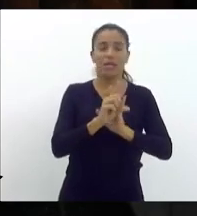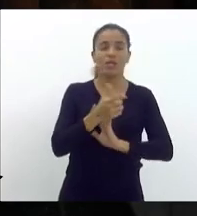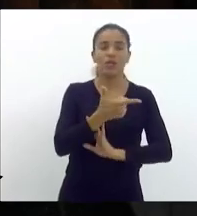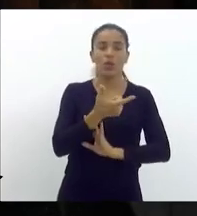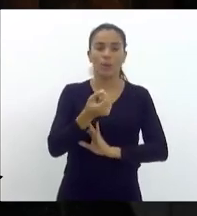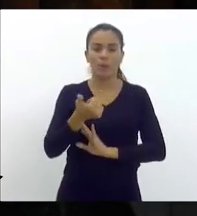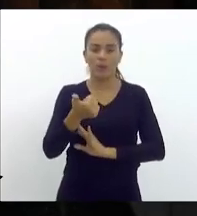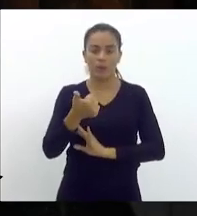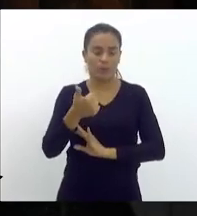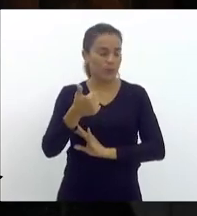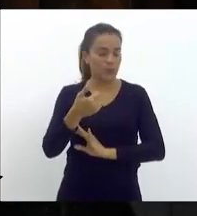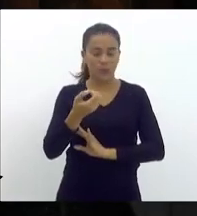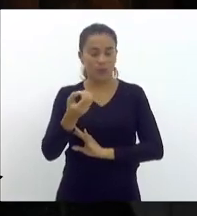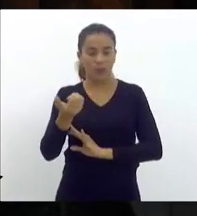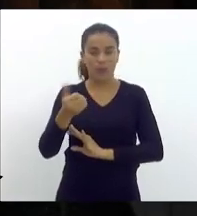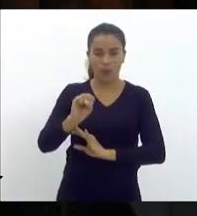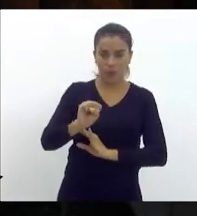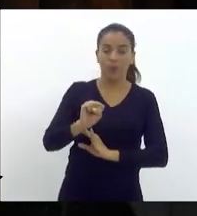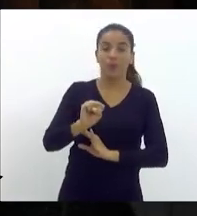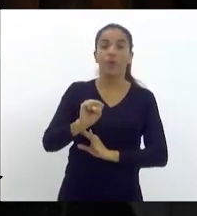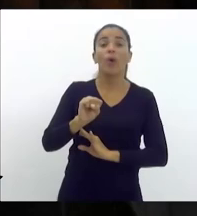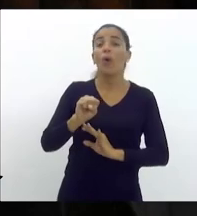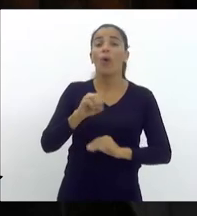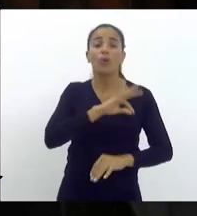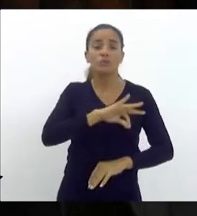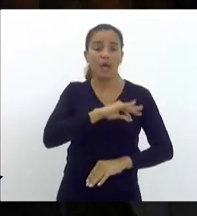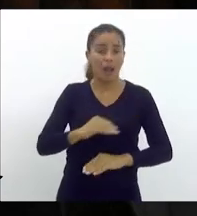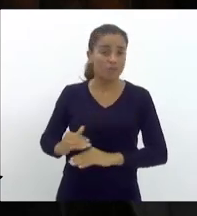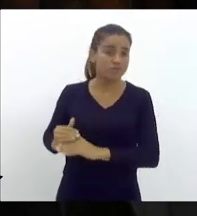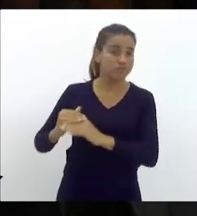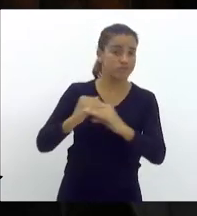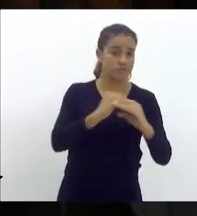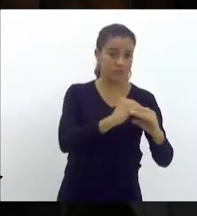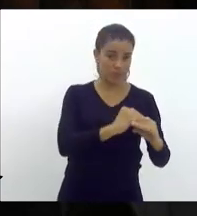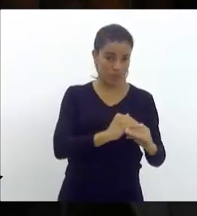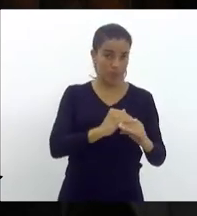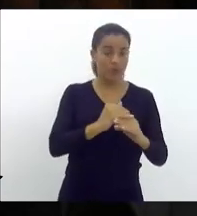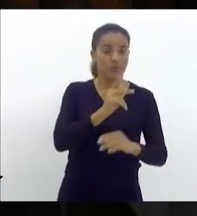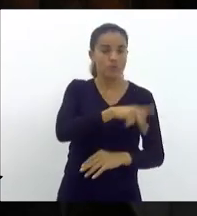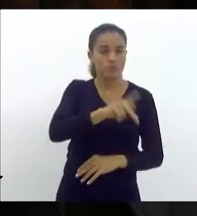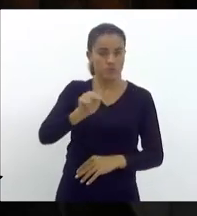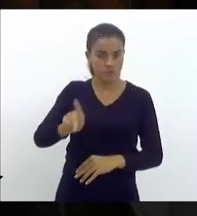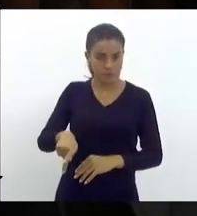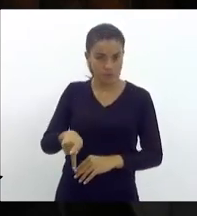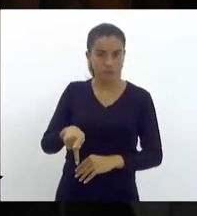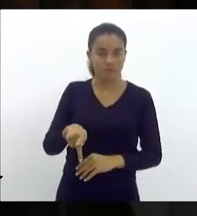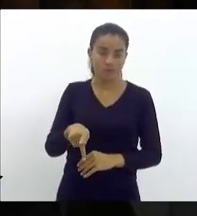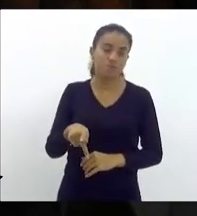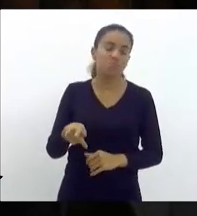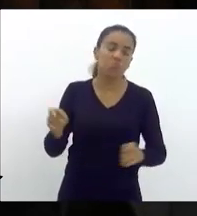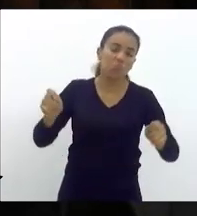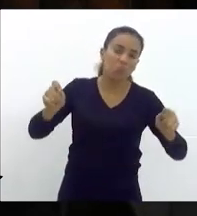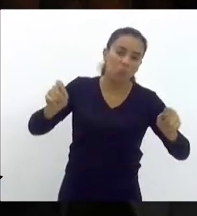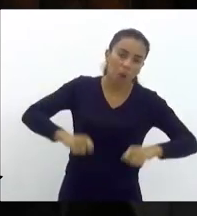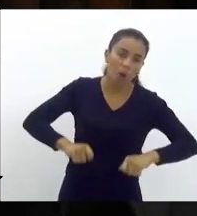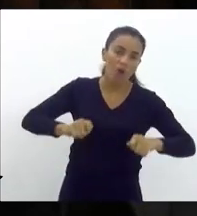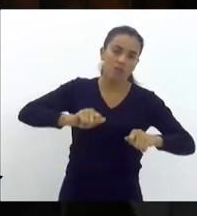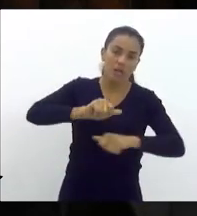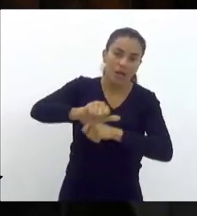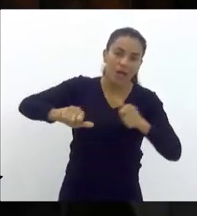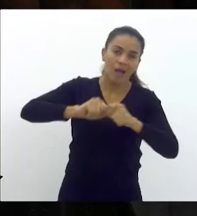é que todos os anos o piso nacional do magistério possa ser